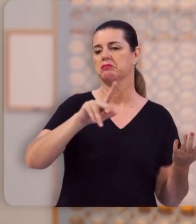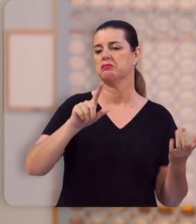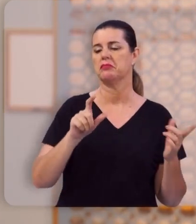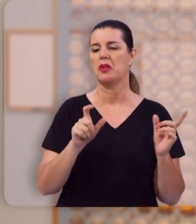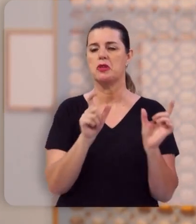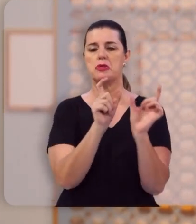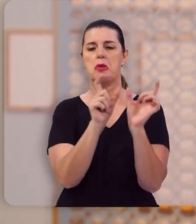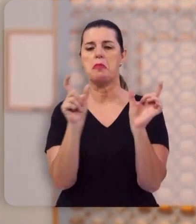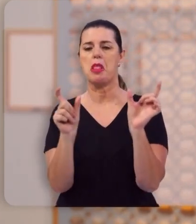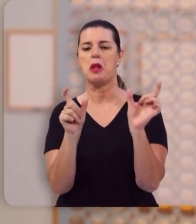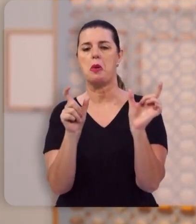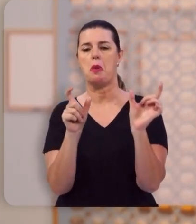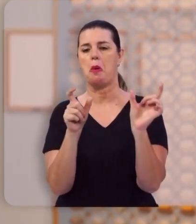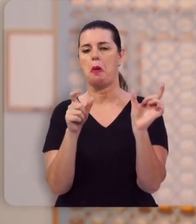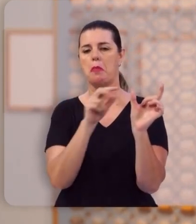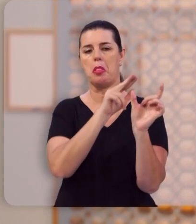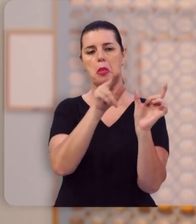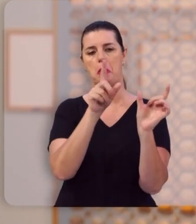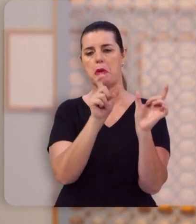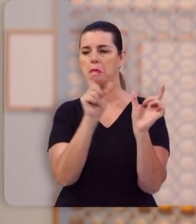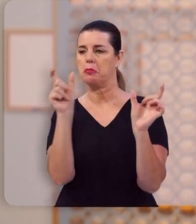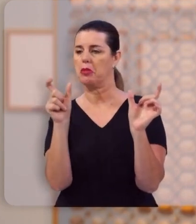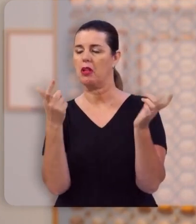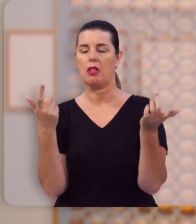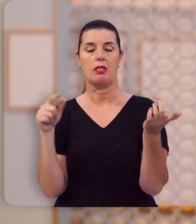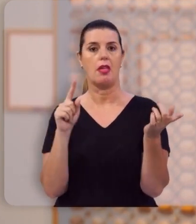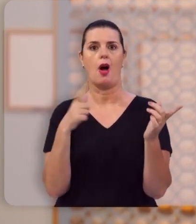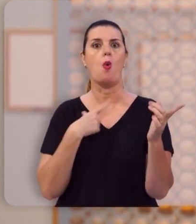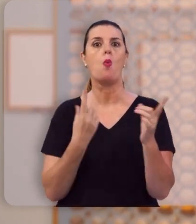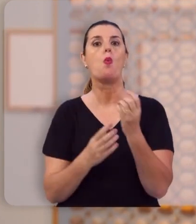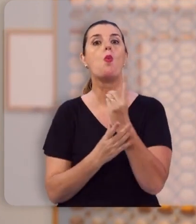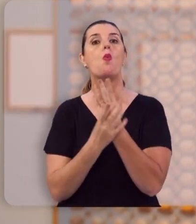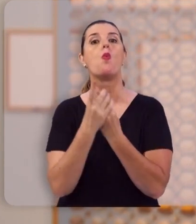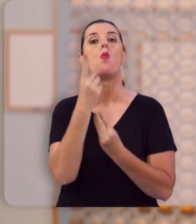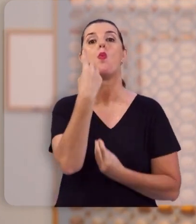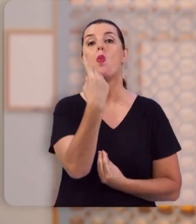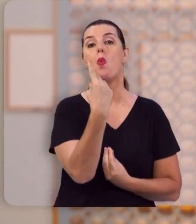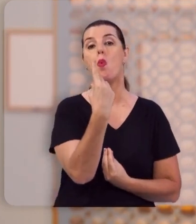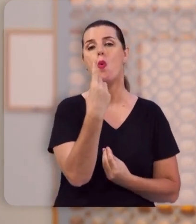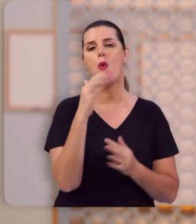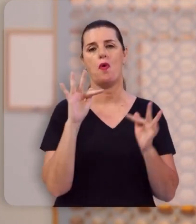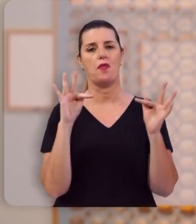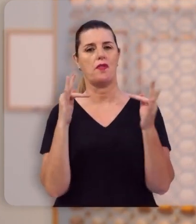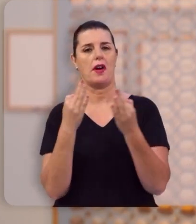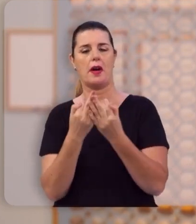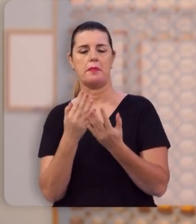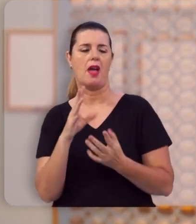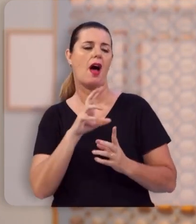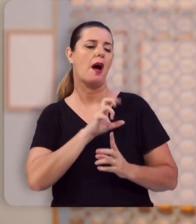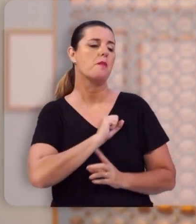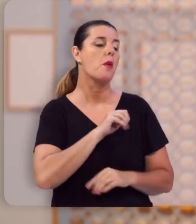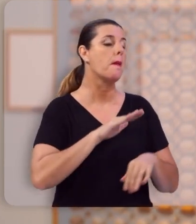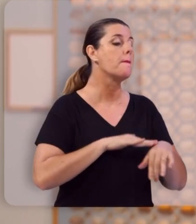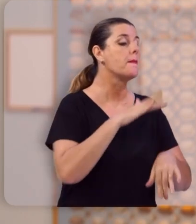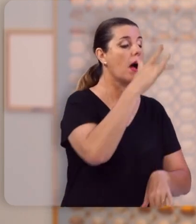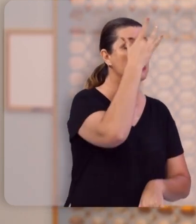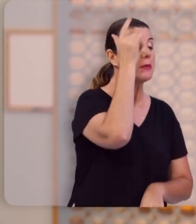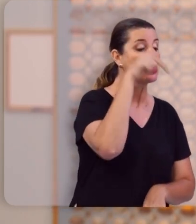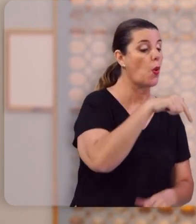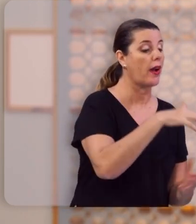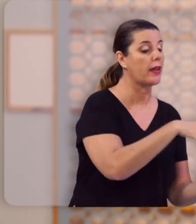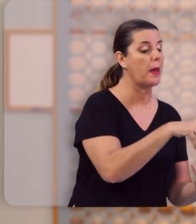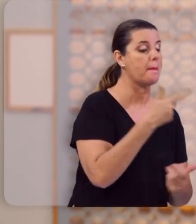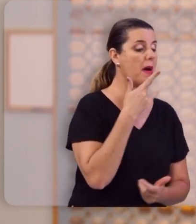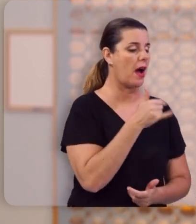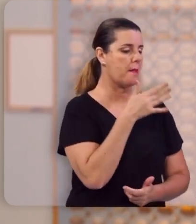Araújo, Lopes. Não, não. Lá no céu nós vamos ser uma única família. Você não vai amar mais aquele que foi aqui na